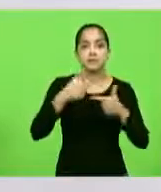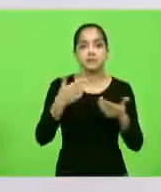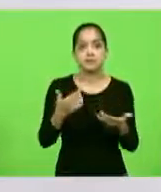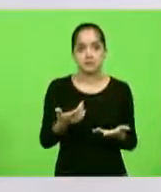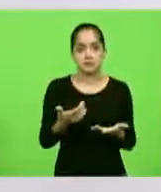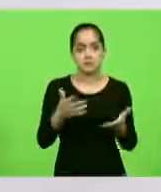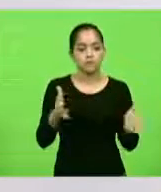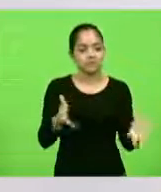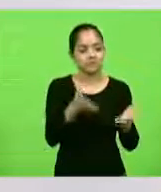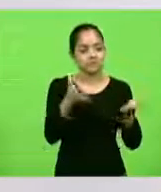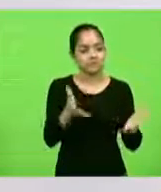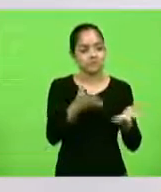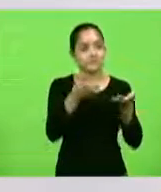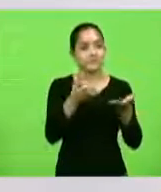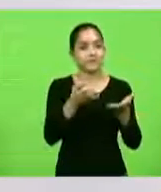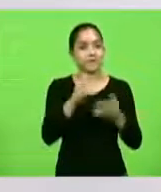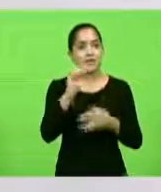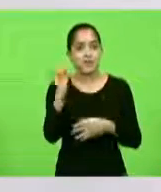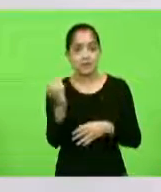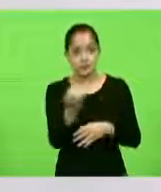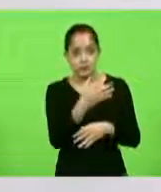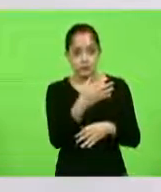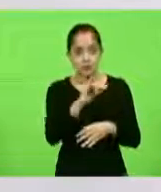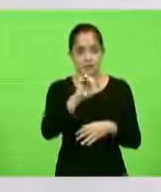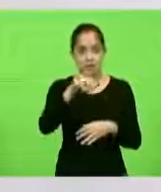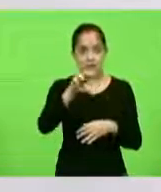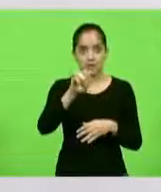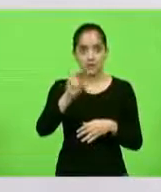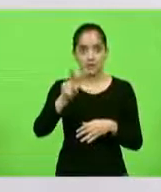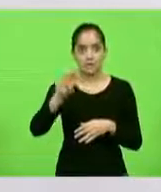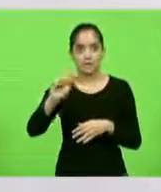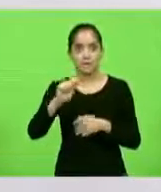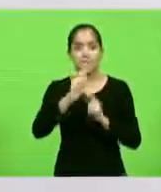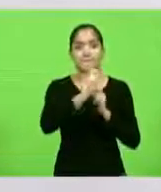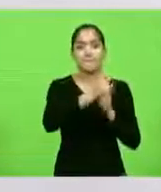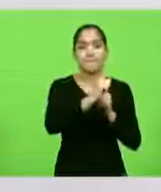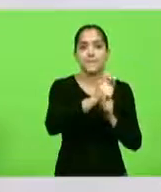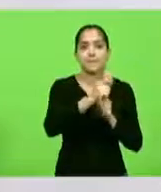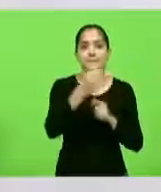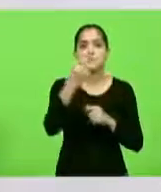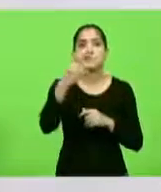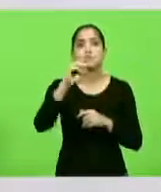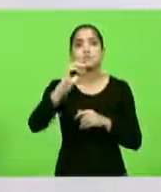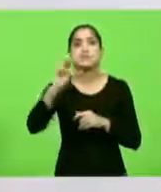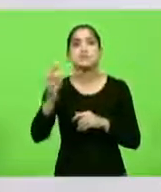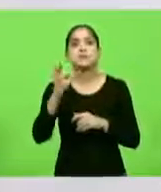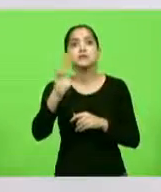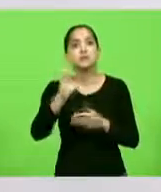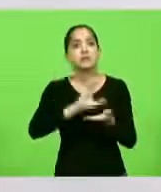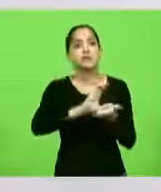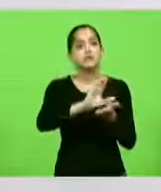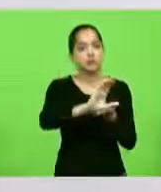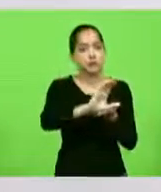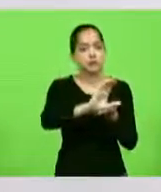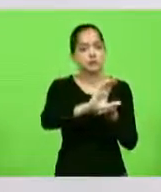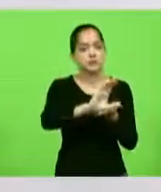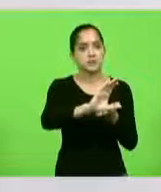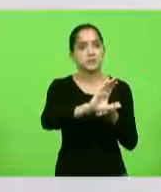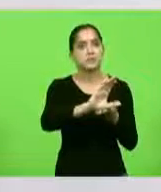fomentar esse projeto que é o Inova Pesca e tenha esses incentivos. Então, são 30 milhões aproximadamente que vai ficar